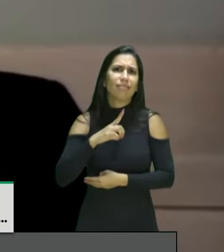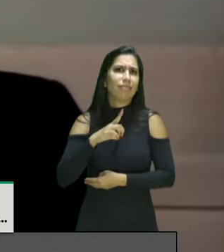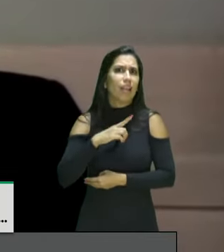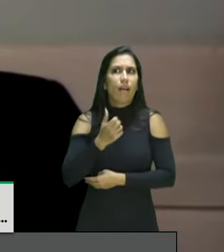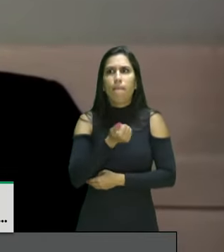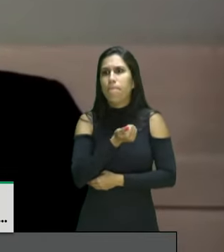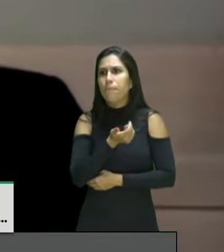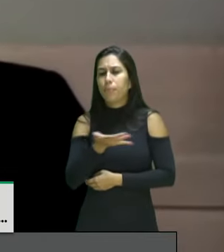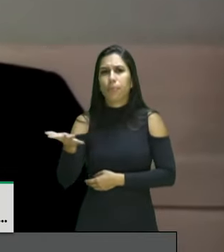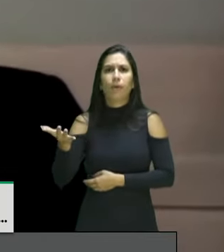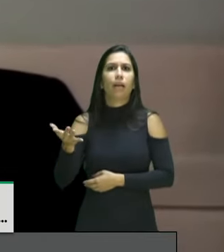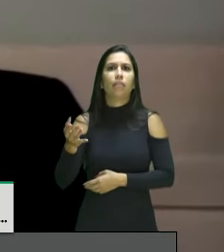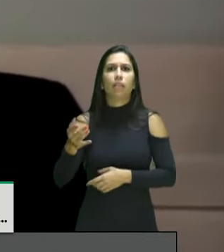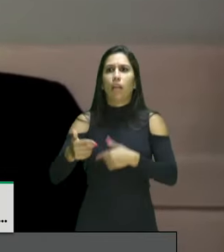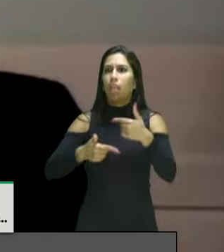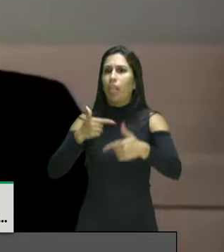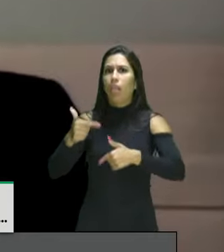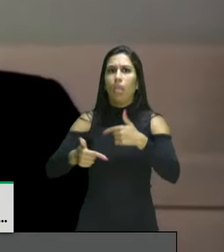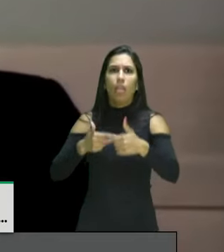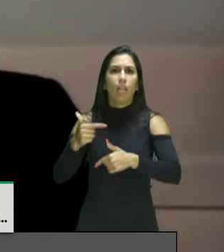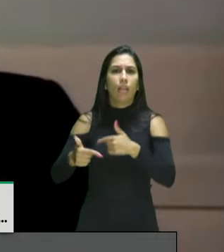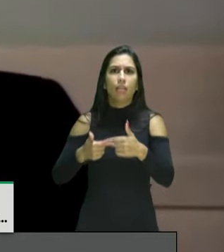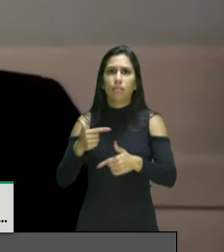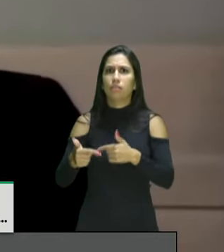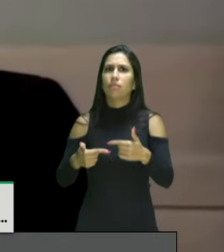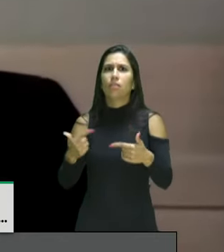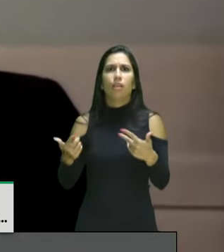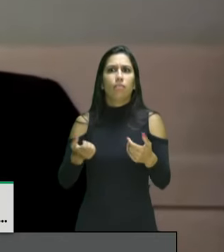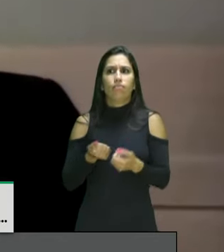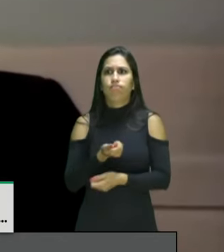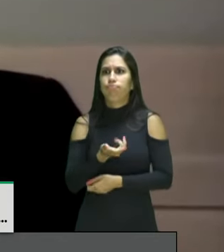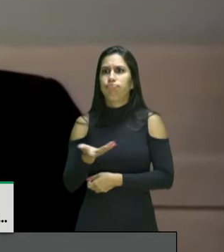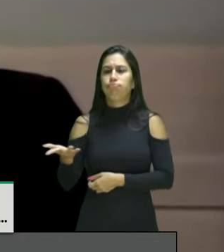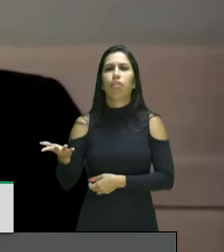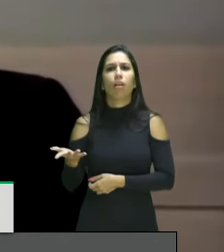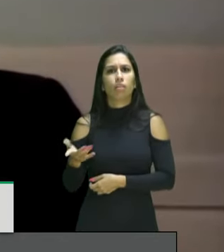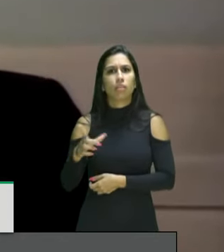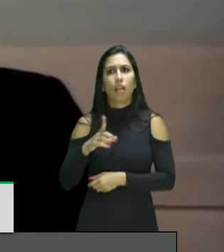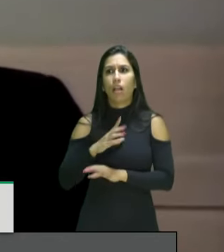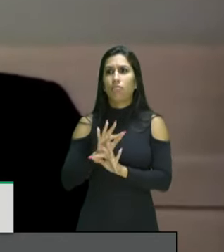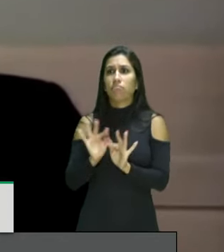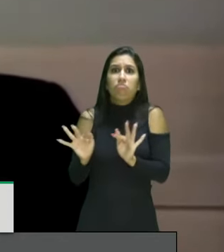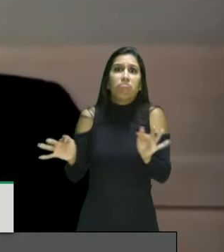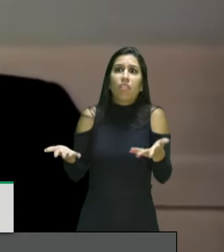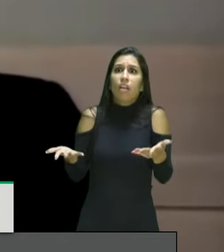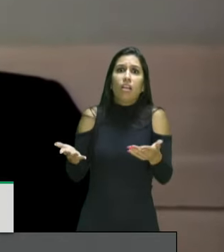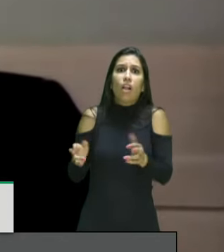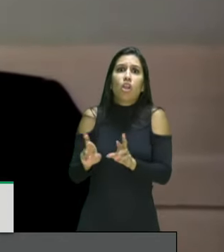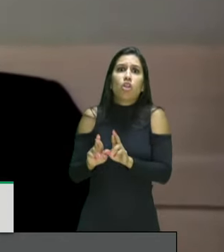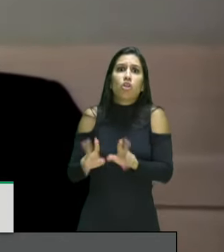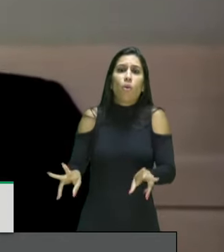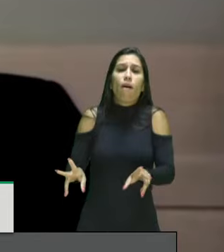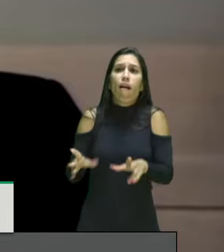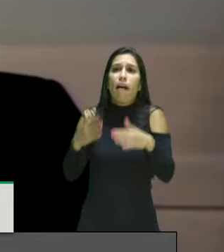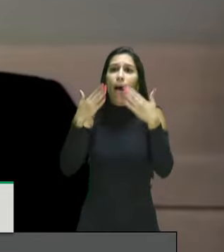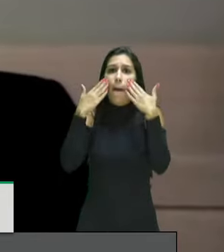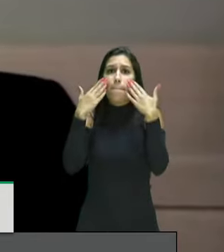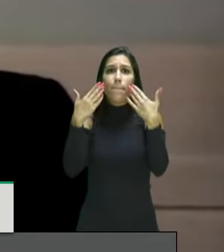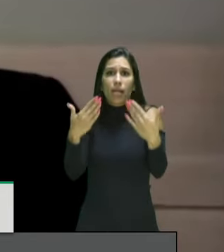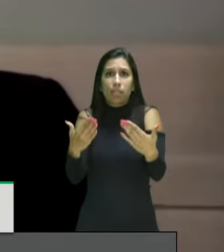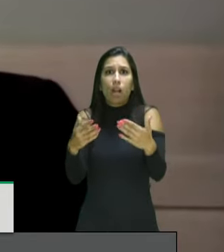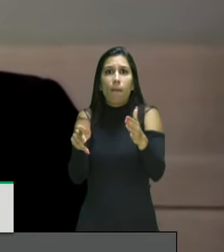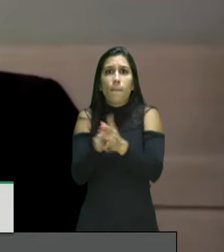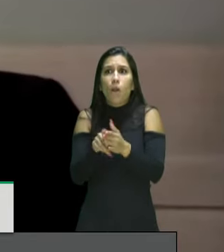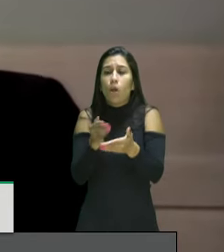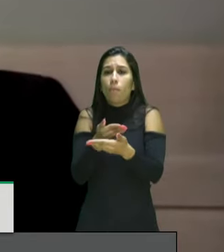relatórios a órgãos de tratado, a foros e instâncias internacionais, que, simplesmente, não eram apresentados pelo